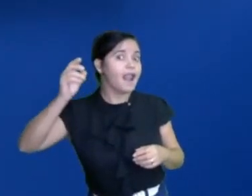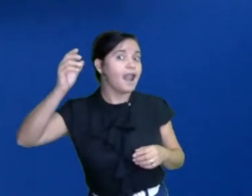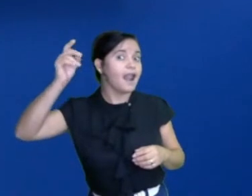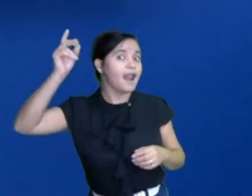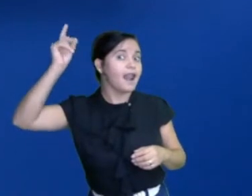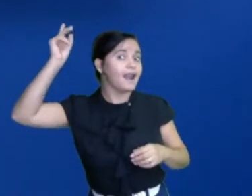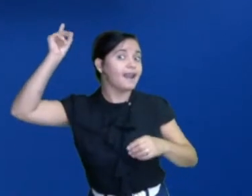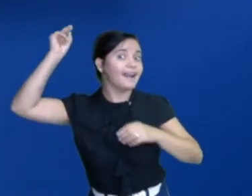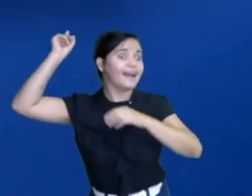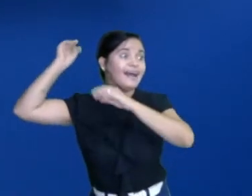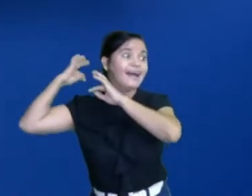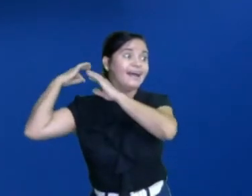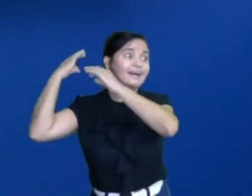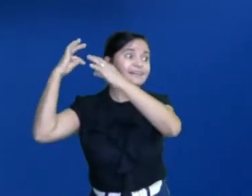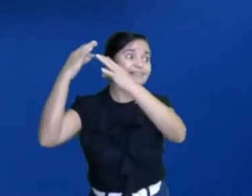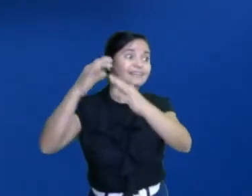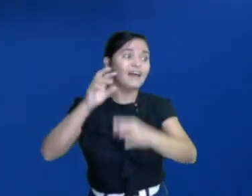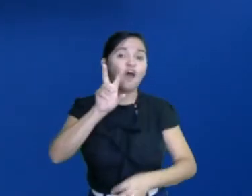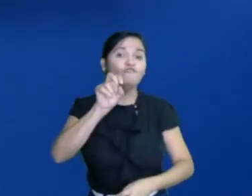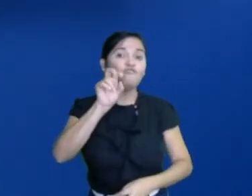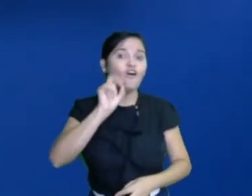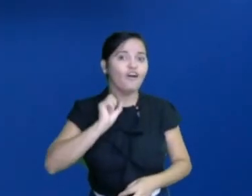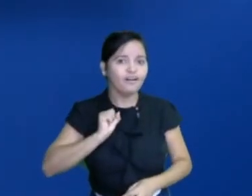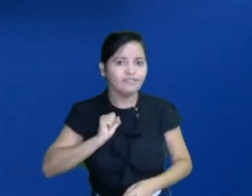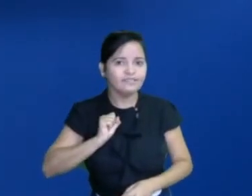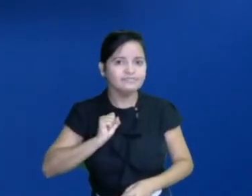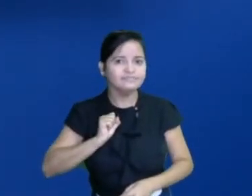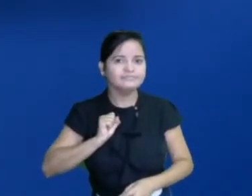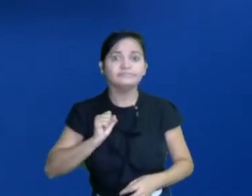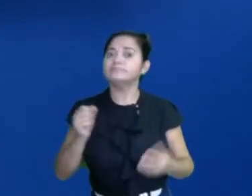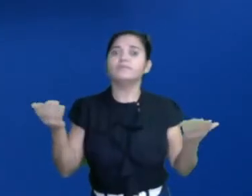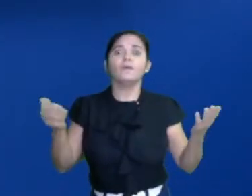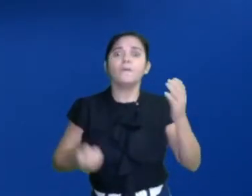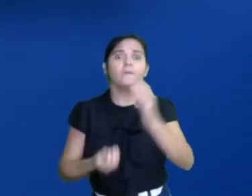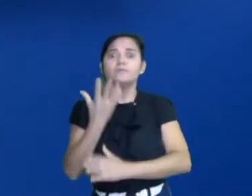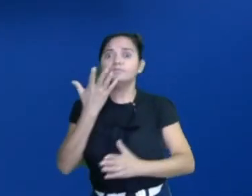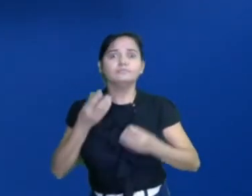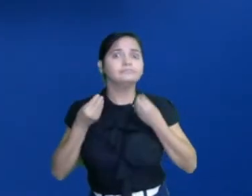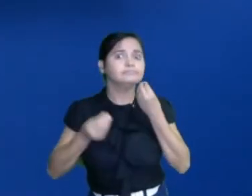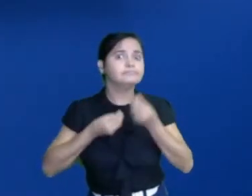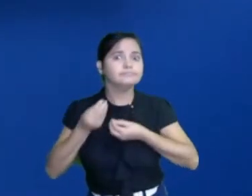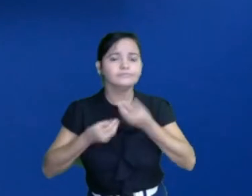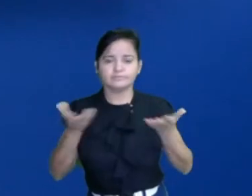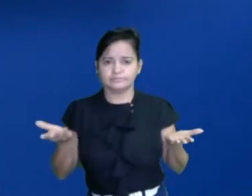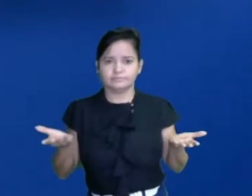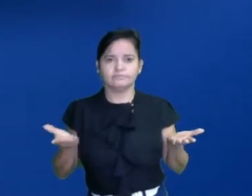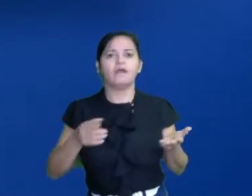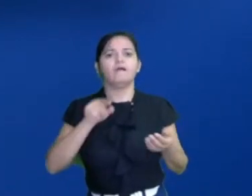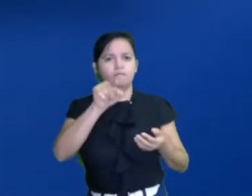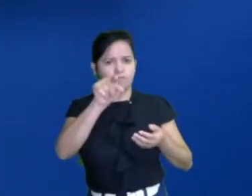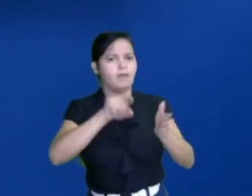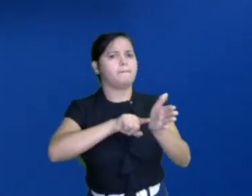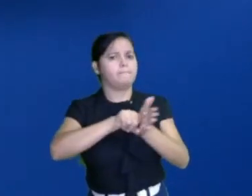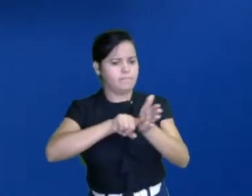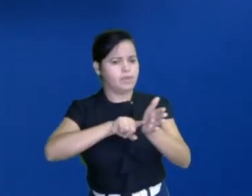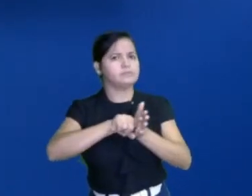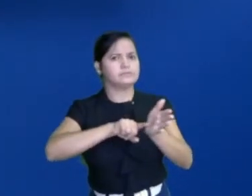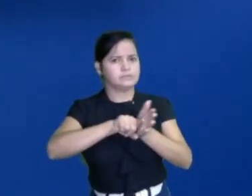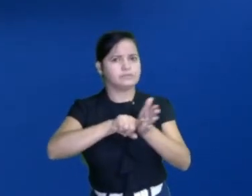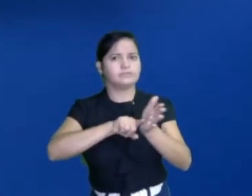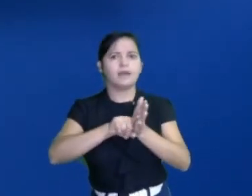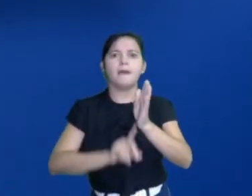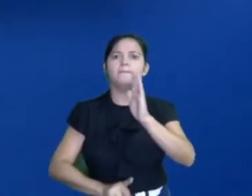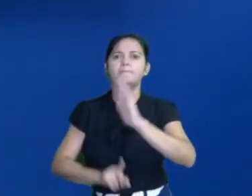época dos seus avós? E de onde será que veio essa tradição? Pesquisa pra você aí em casa, tá?